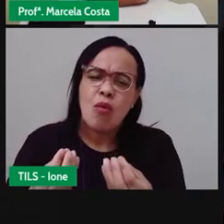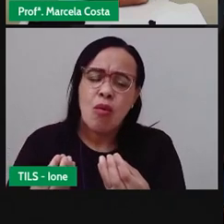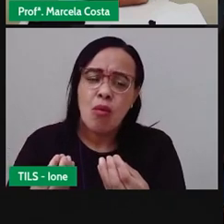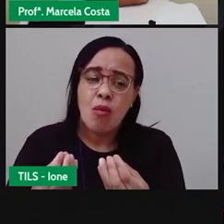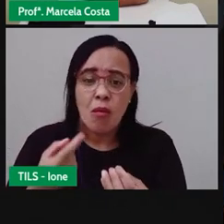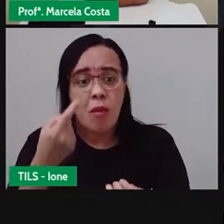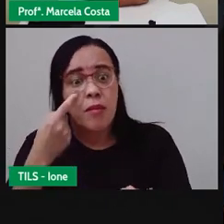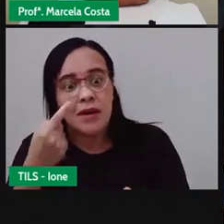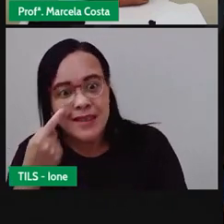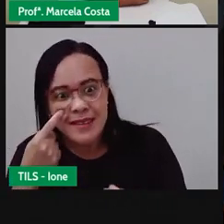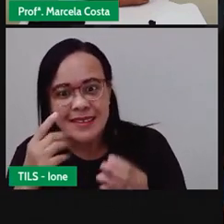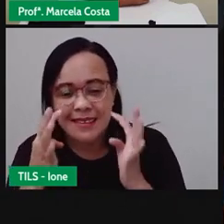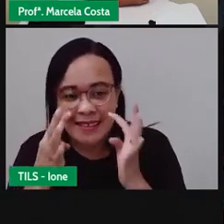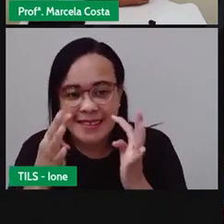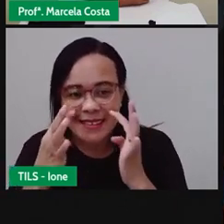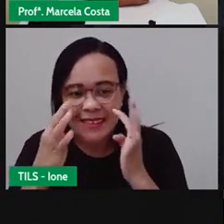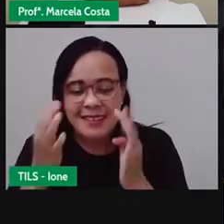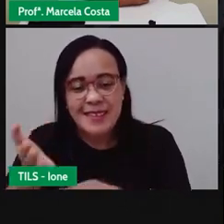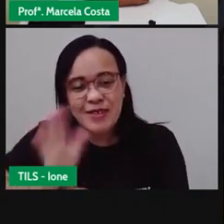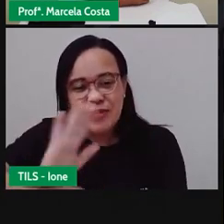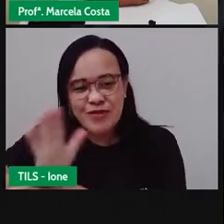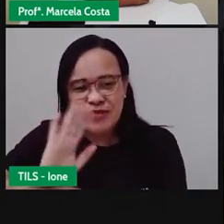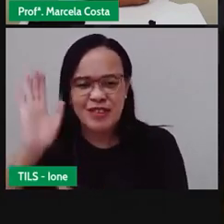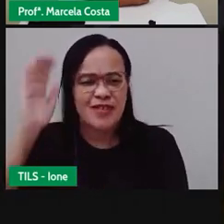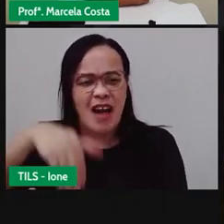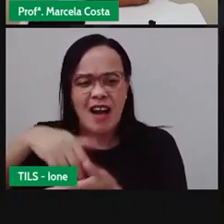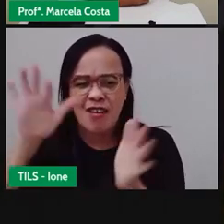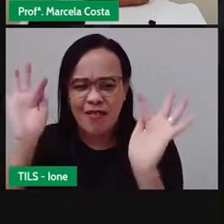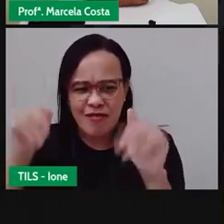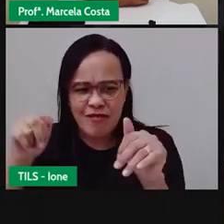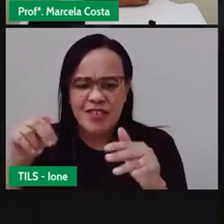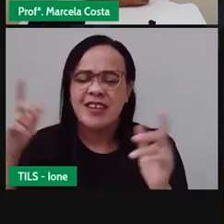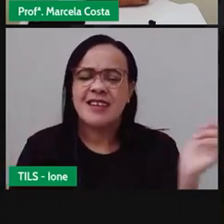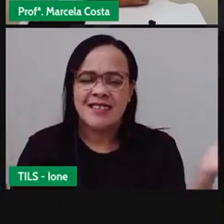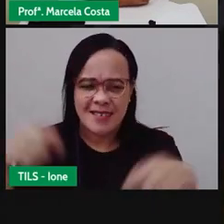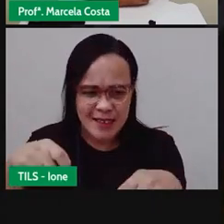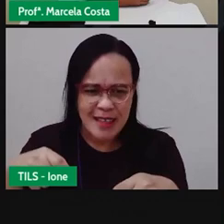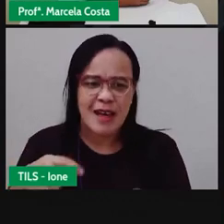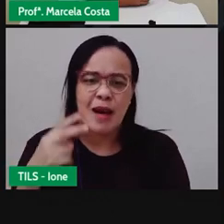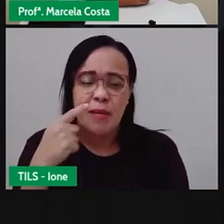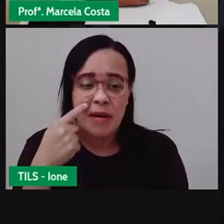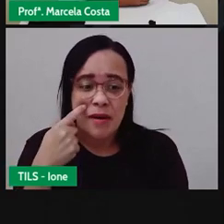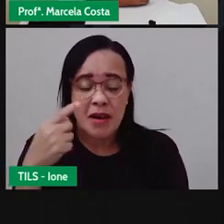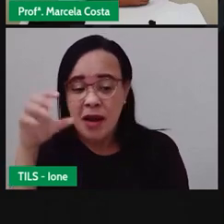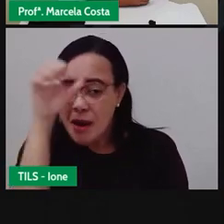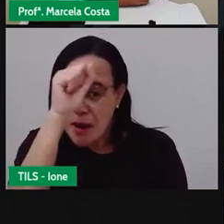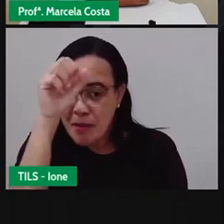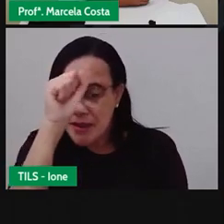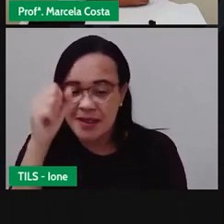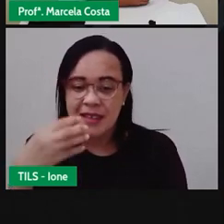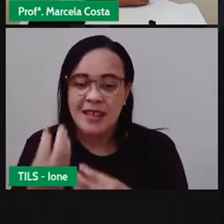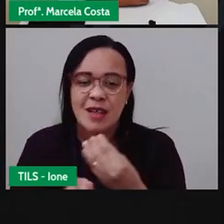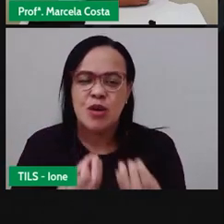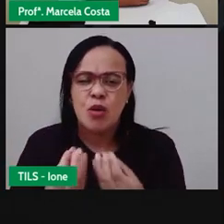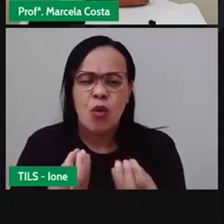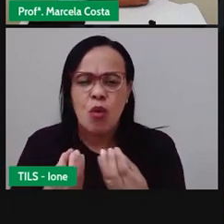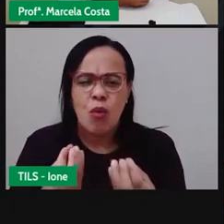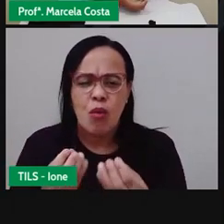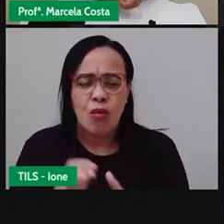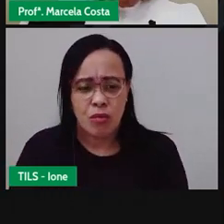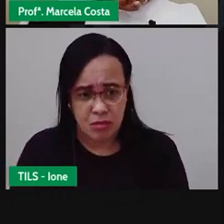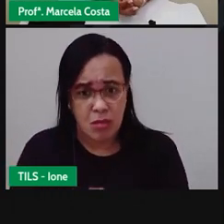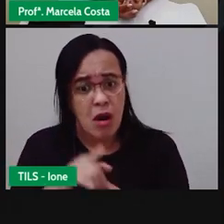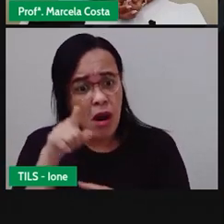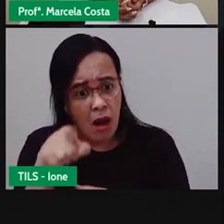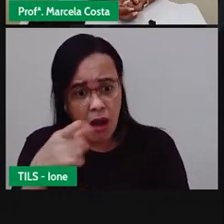final que eu tenho certeza que você vai gostar dessa ideia. E aí, orgânicos, tudo bem com vocês? Me chamo Júnior Duque do canal Valendo Organica e no vídeo de hoje eu vou mostrar pra vocês como fazer